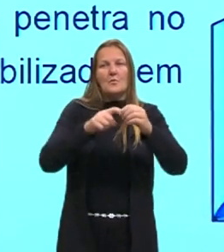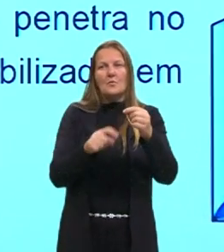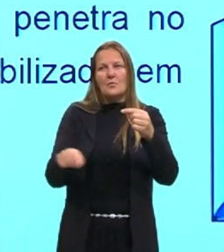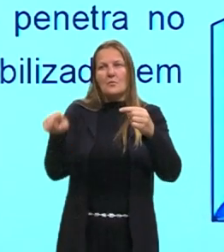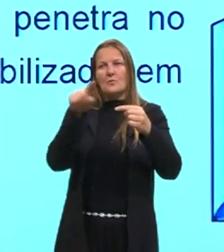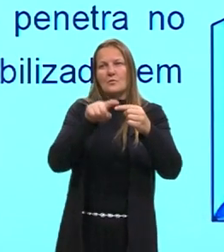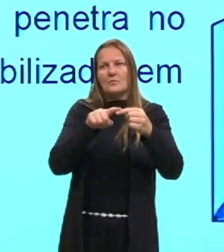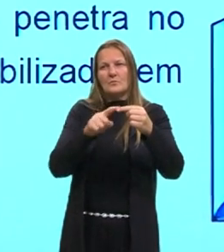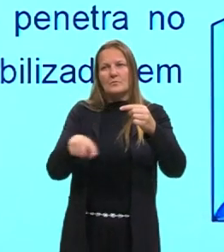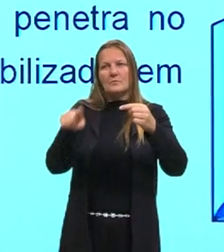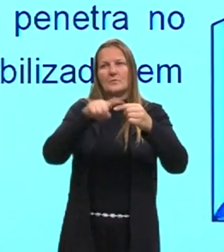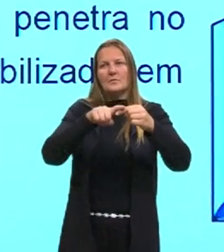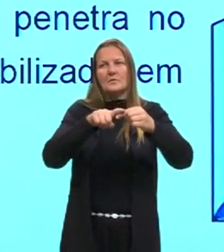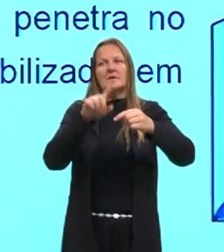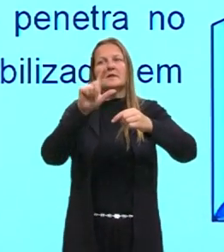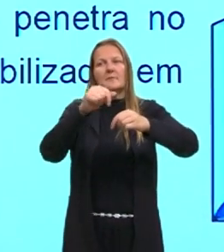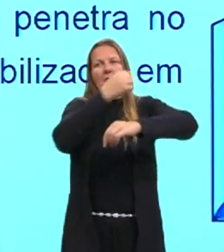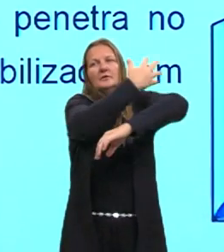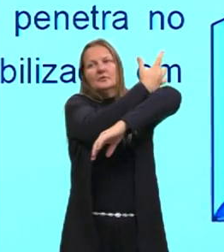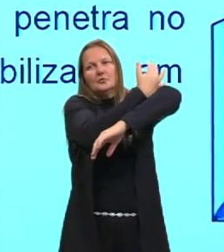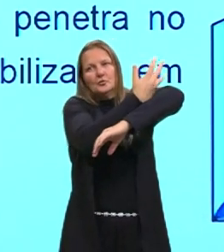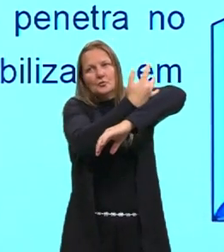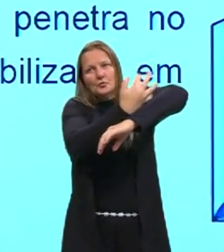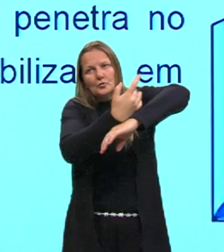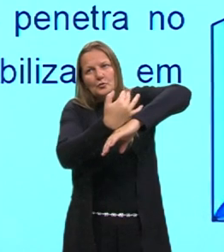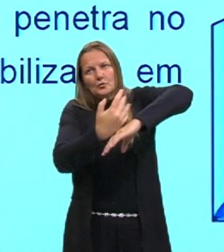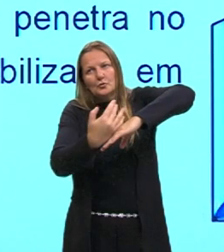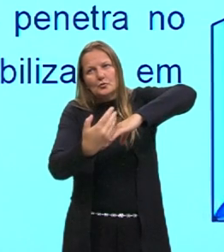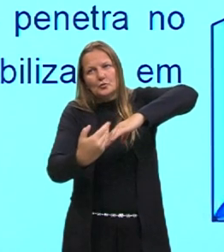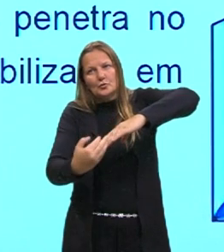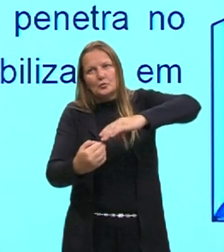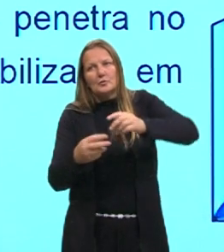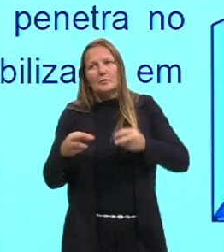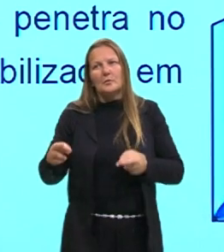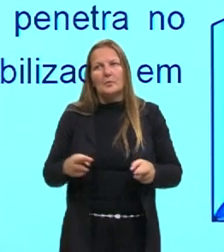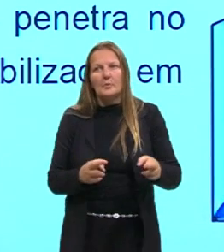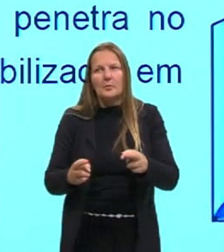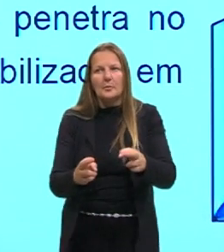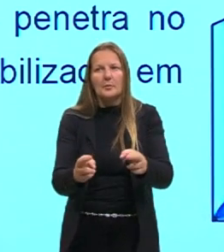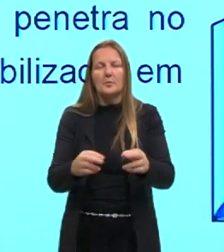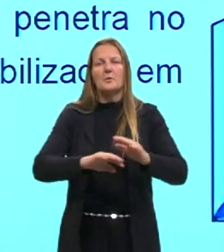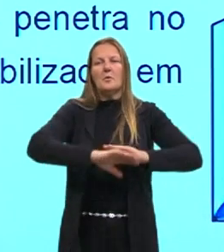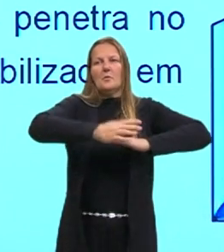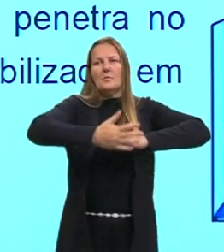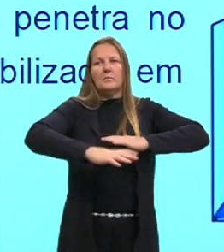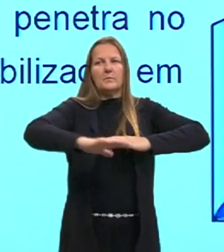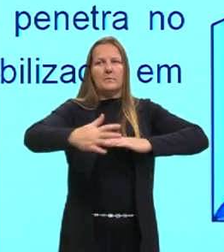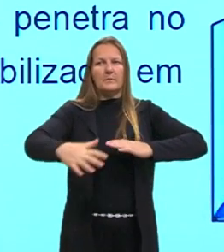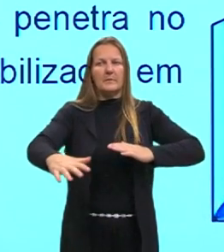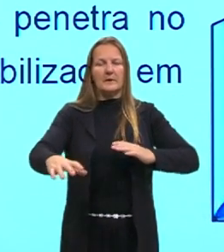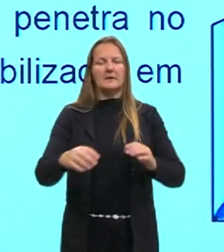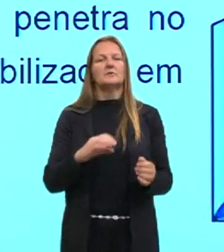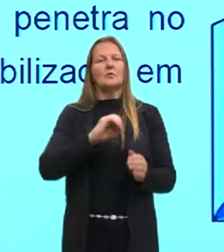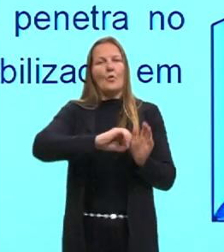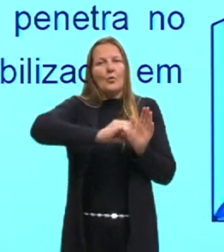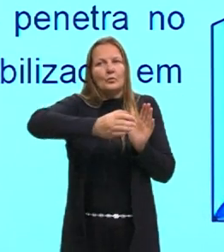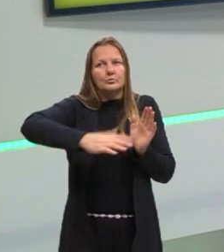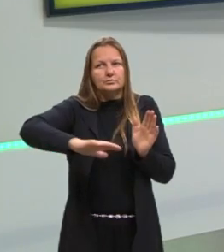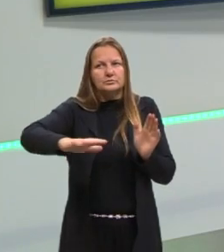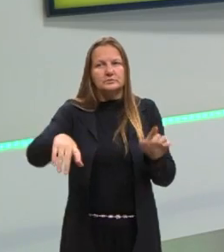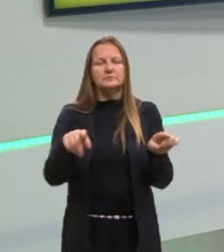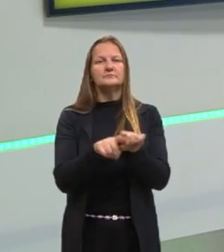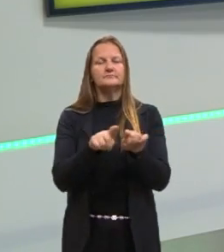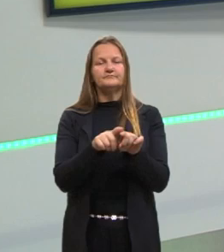depósito, que depois vai escorrer, né, através dos rios, para os mares, né, oceanos. Grande